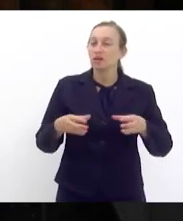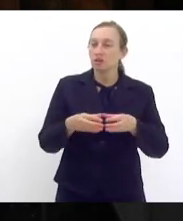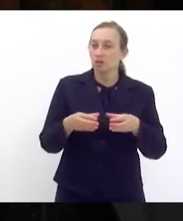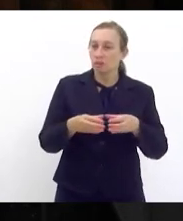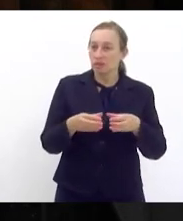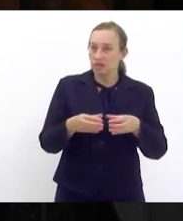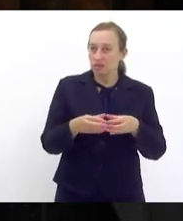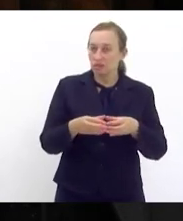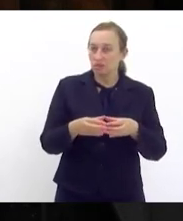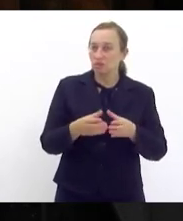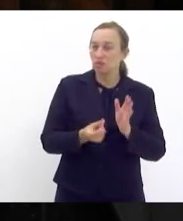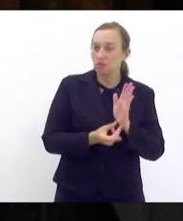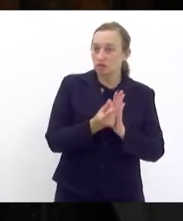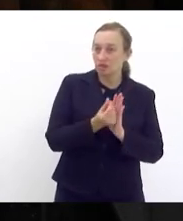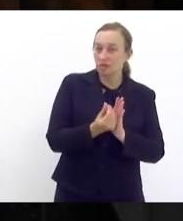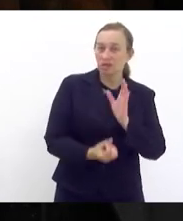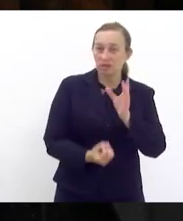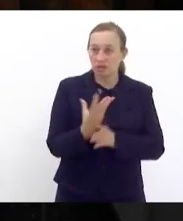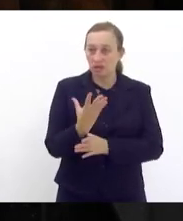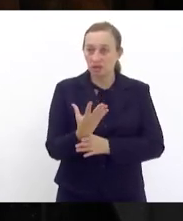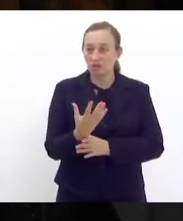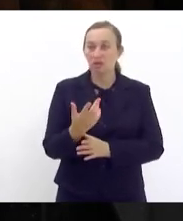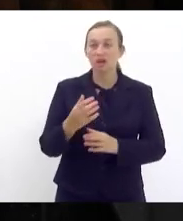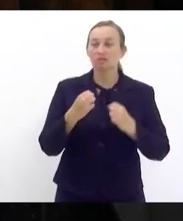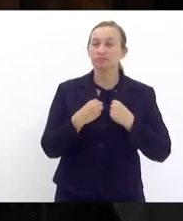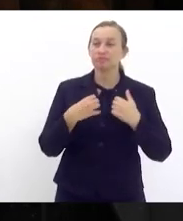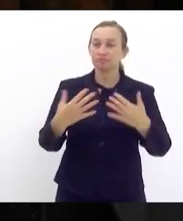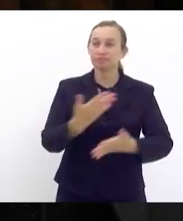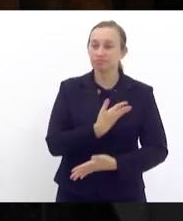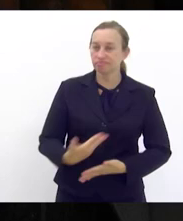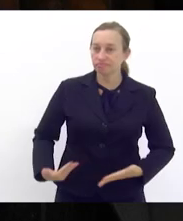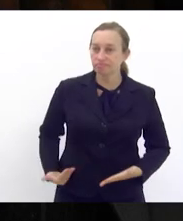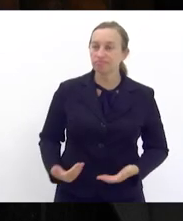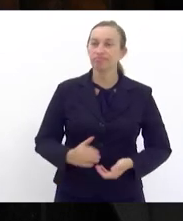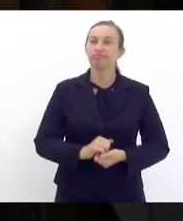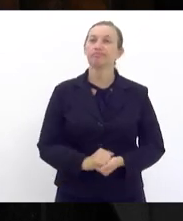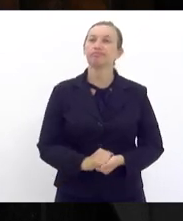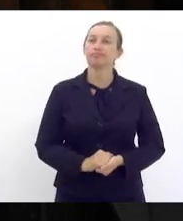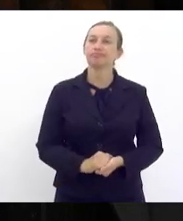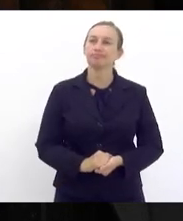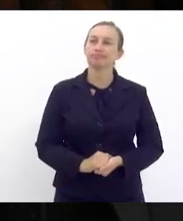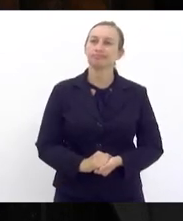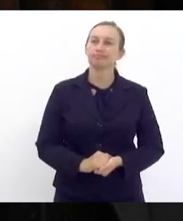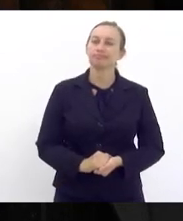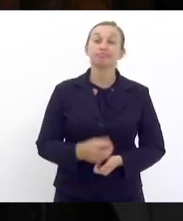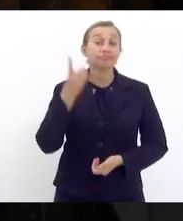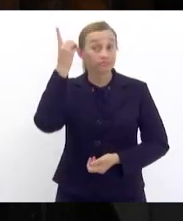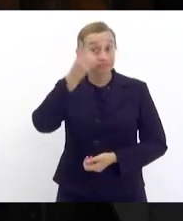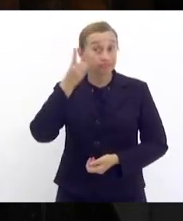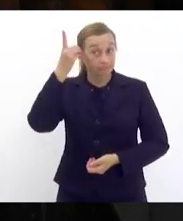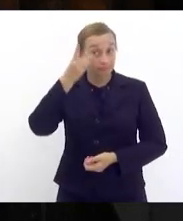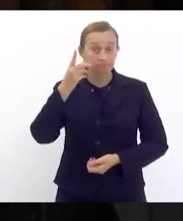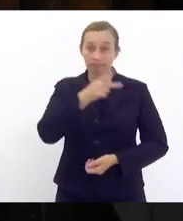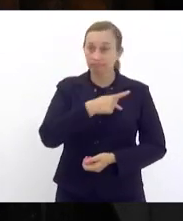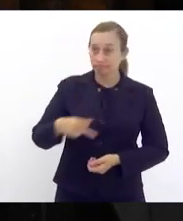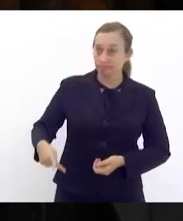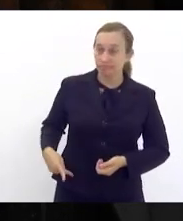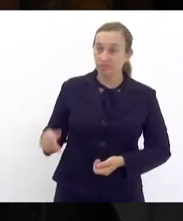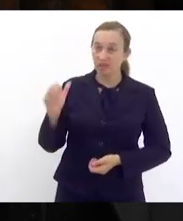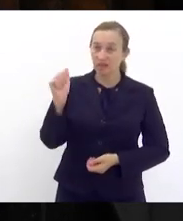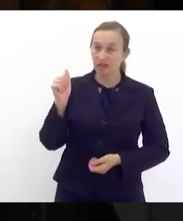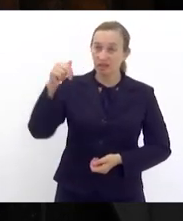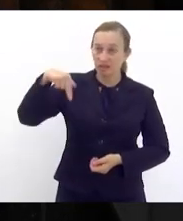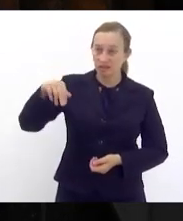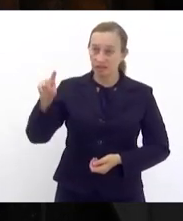Orçamento. A audiência pública foi presidida pelo deputado-presidente André